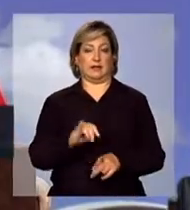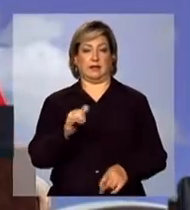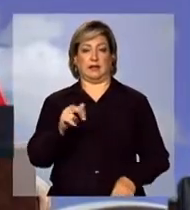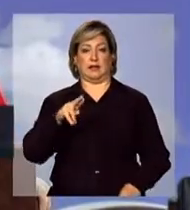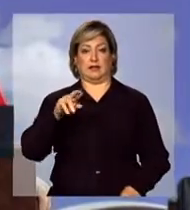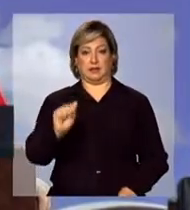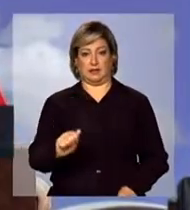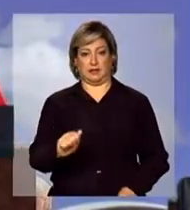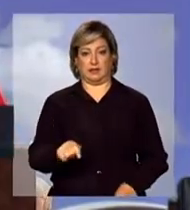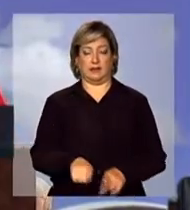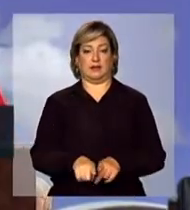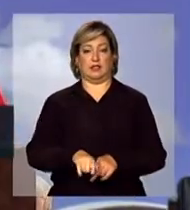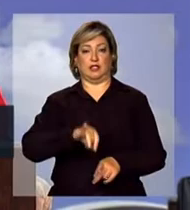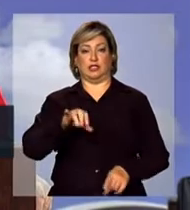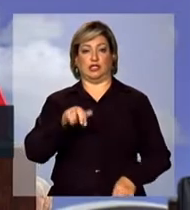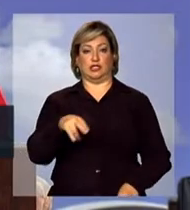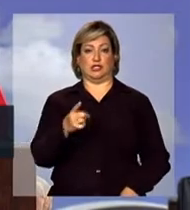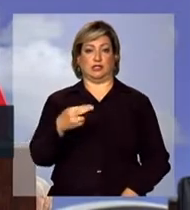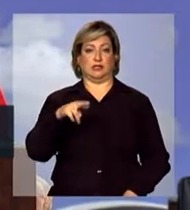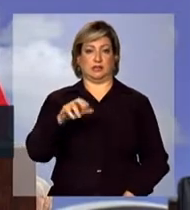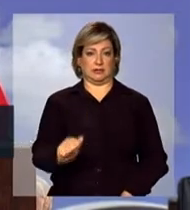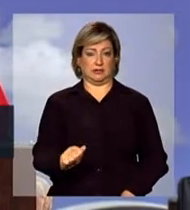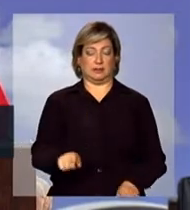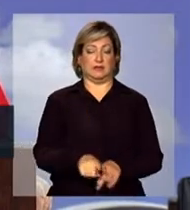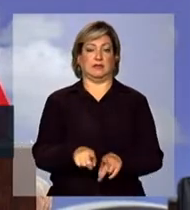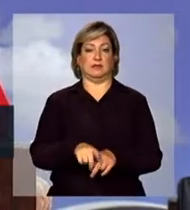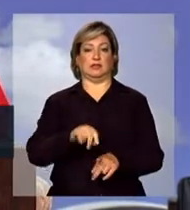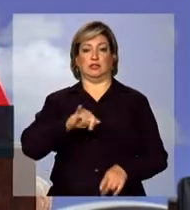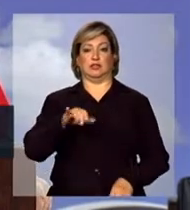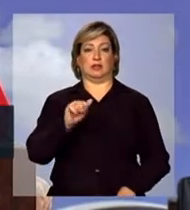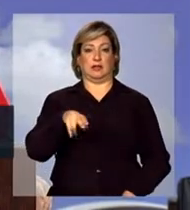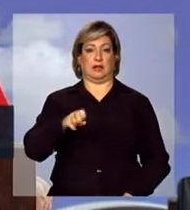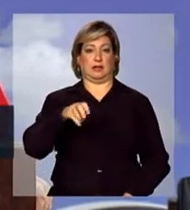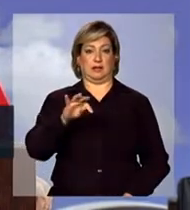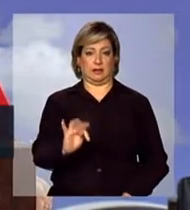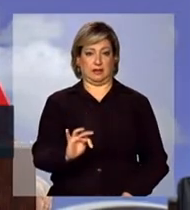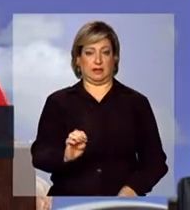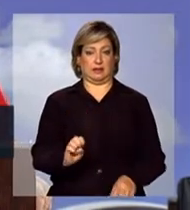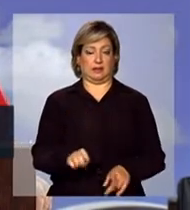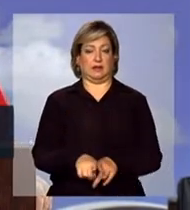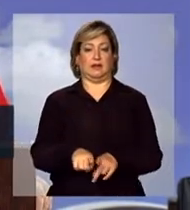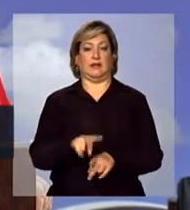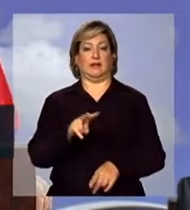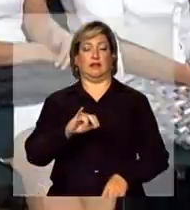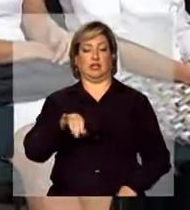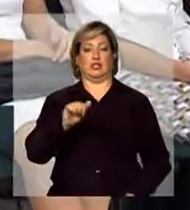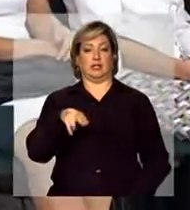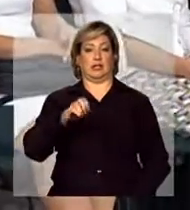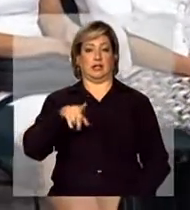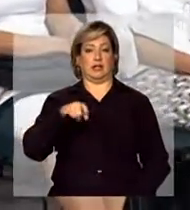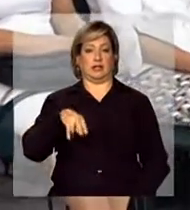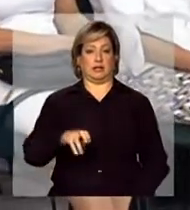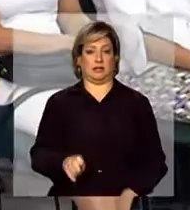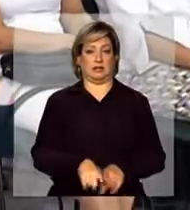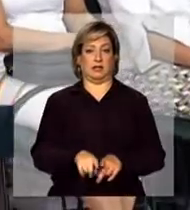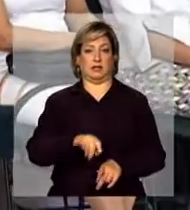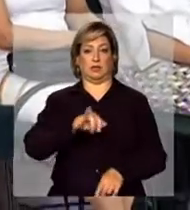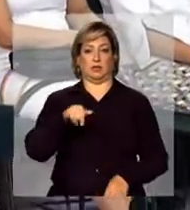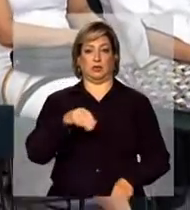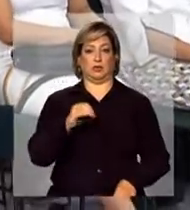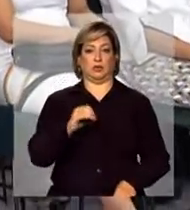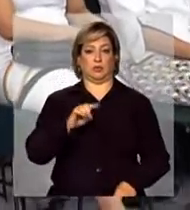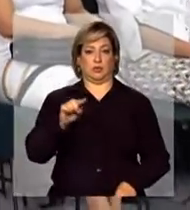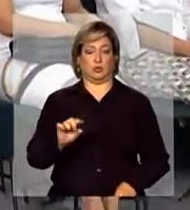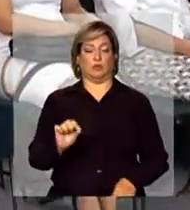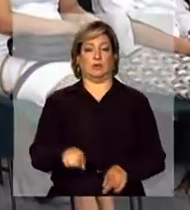Bernardi, Jandira Fegali, Janete Pietá, Jaqueline Roriz, Jô Moraes,